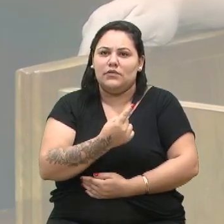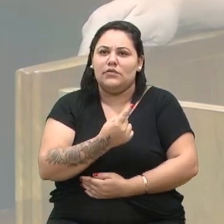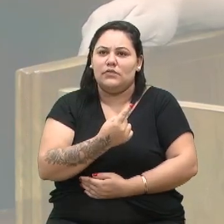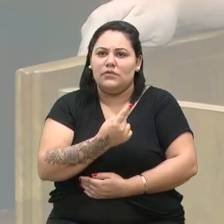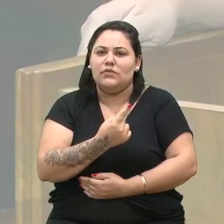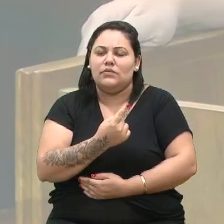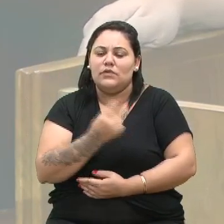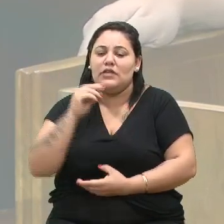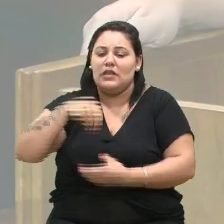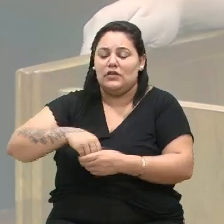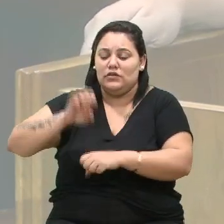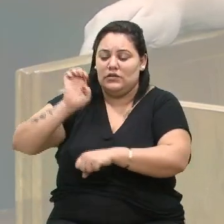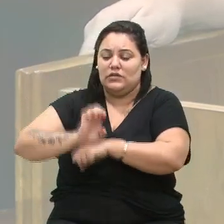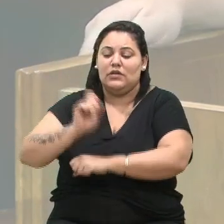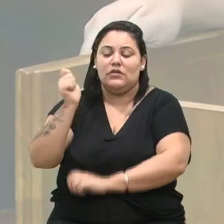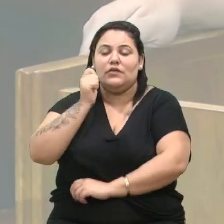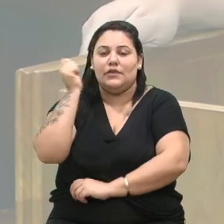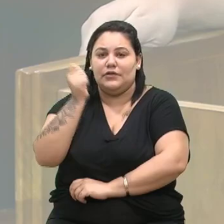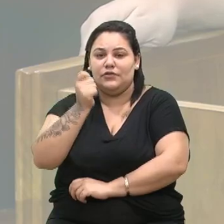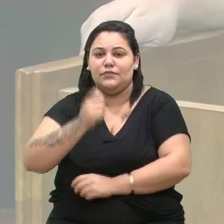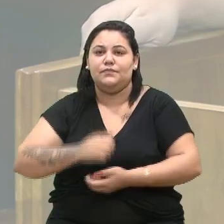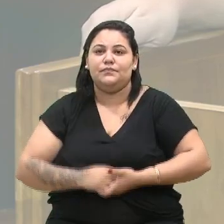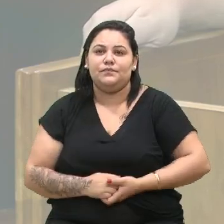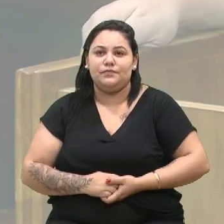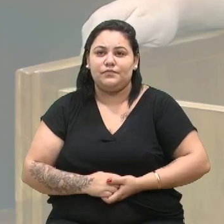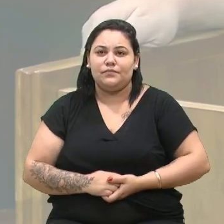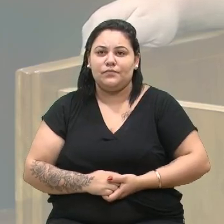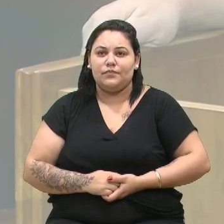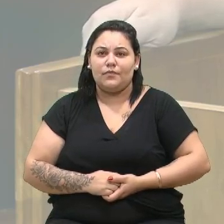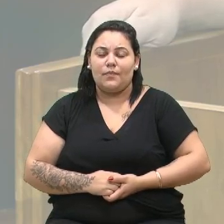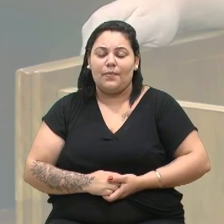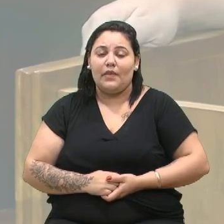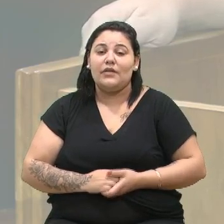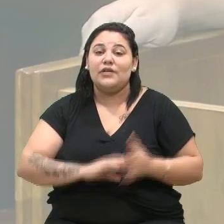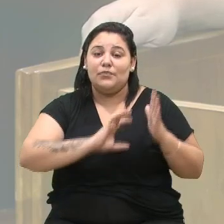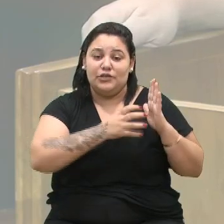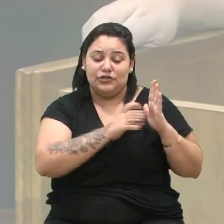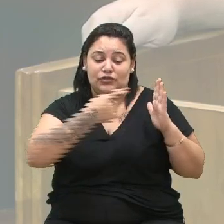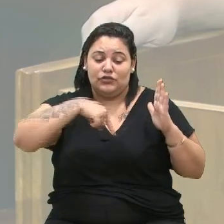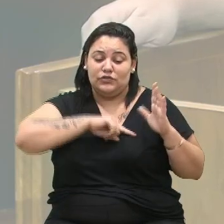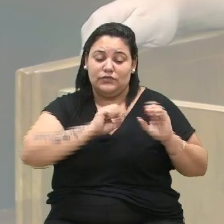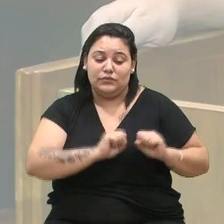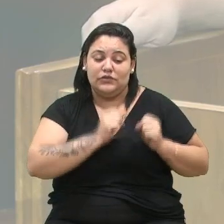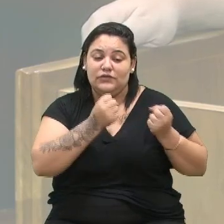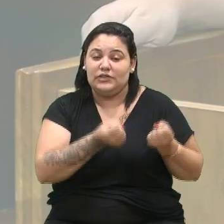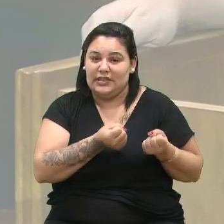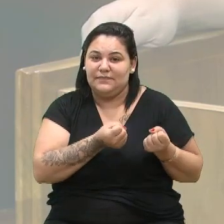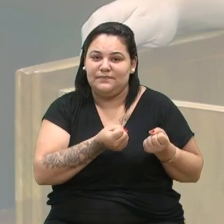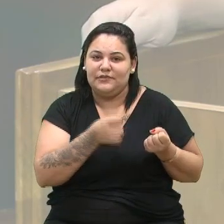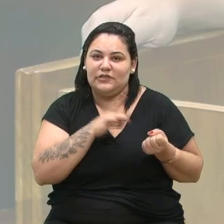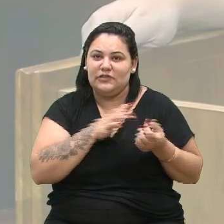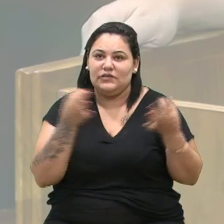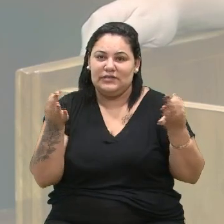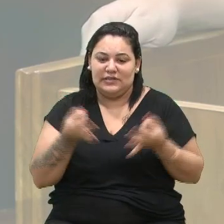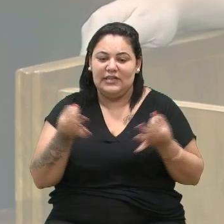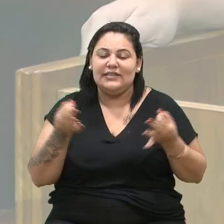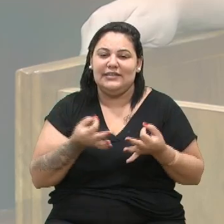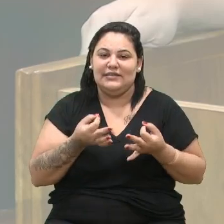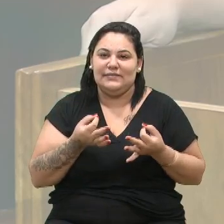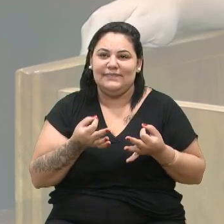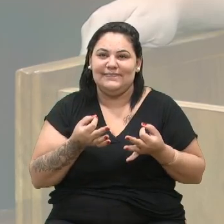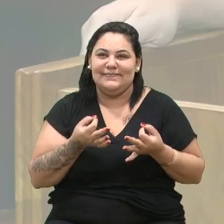Estado do Rio Grande do Sul. Então, é um partido que a gente vai se dedicar. Tenho certeza absoluta que